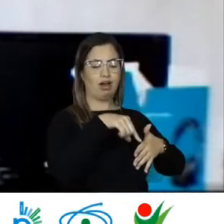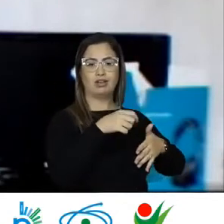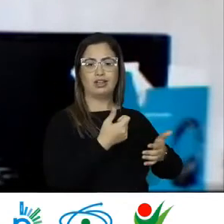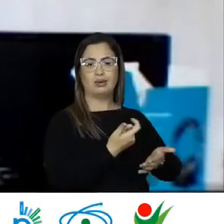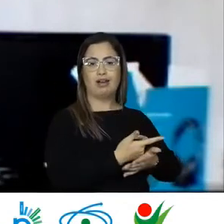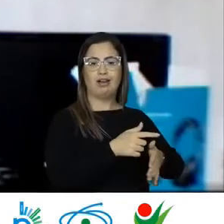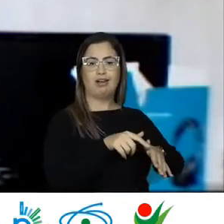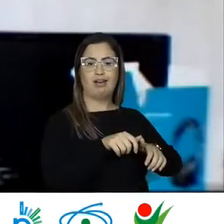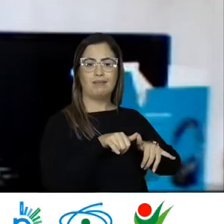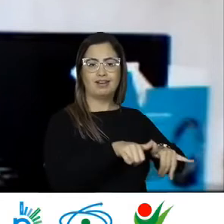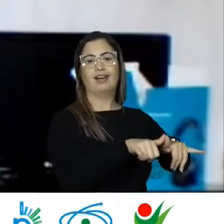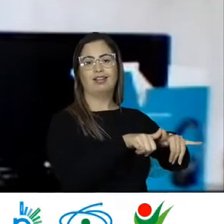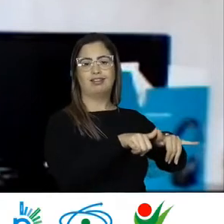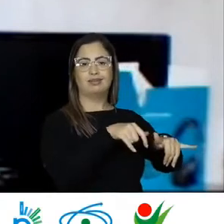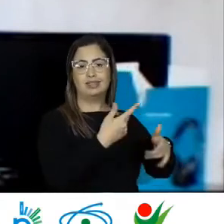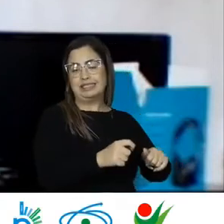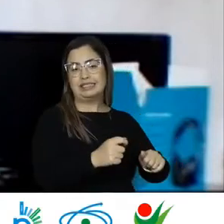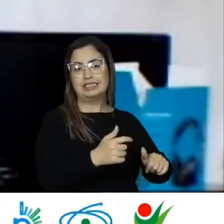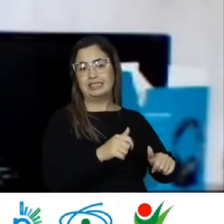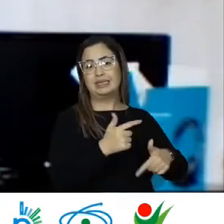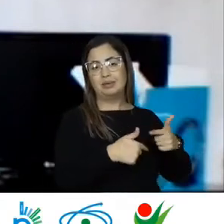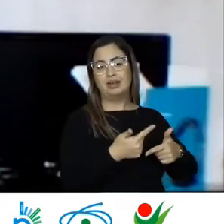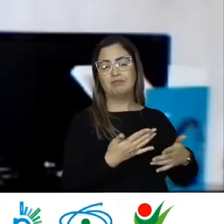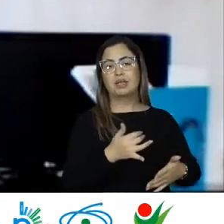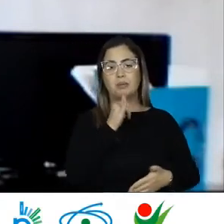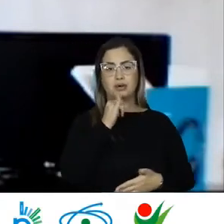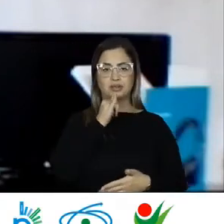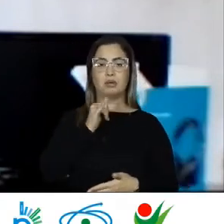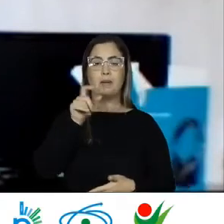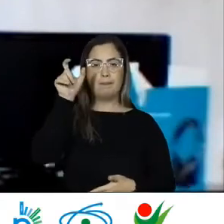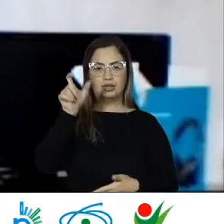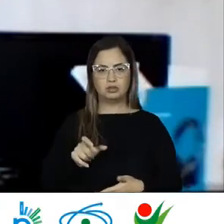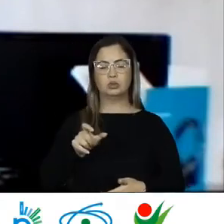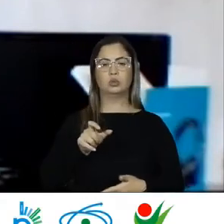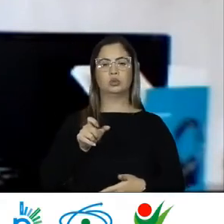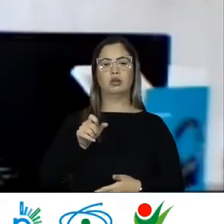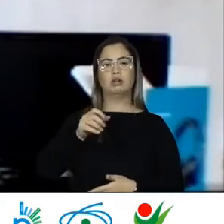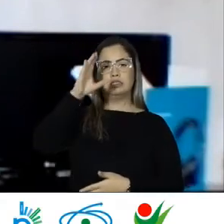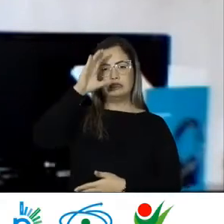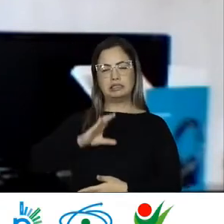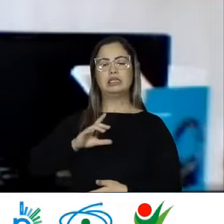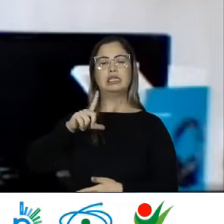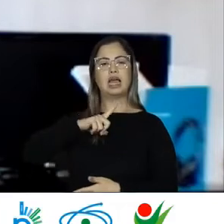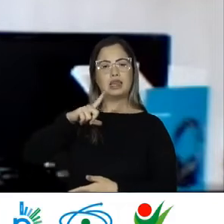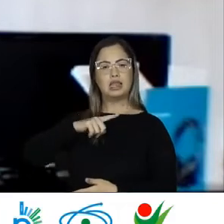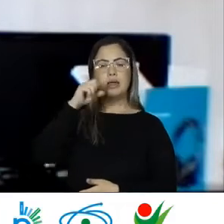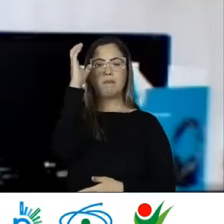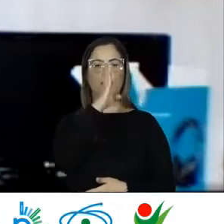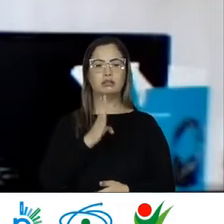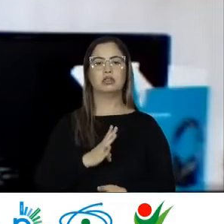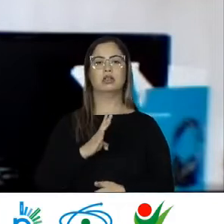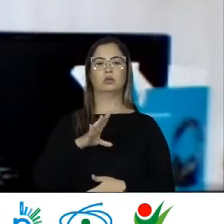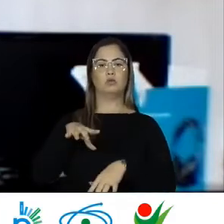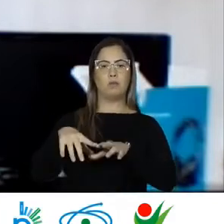Na Itália Que são Descendentes De italianos Brasileiros Que tem muitas Deles A cidadania Tem diploma superior